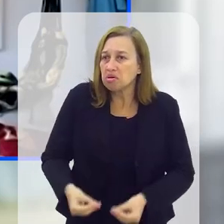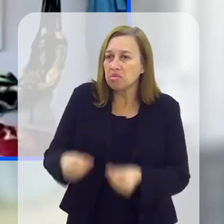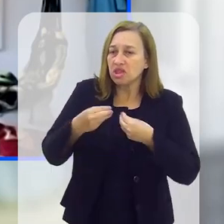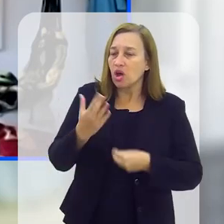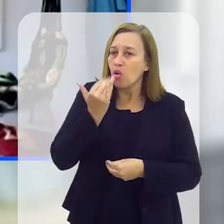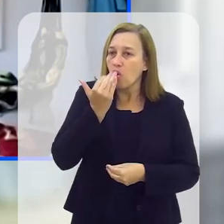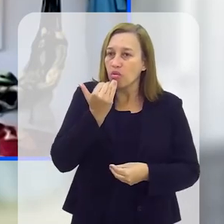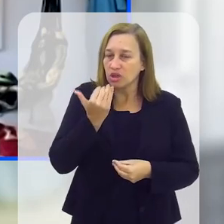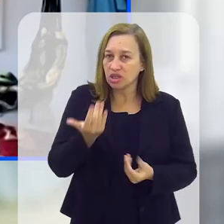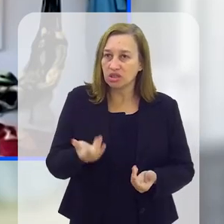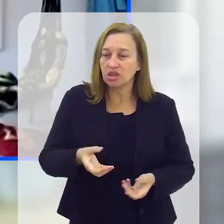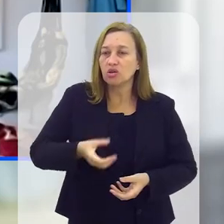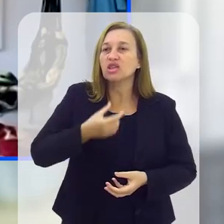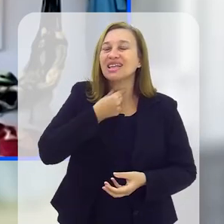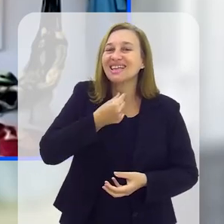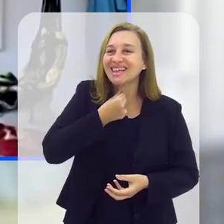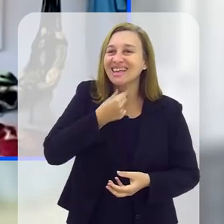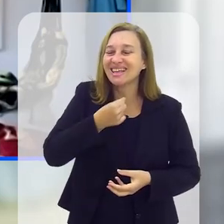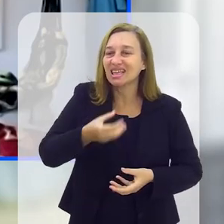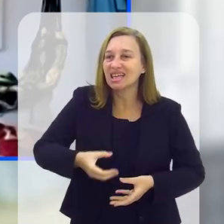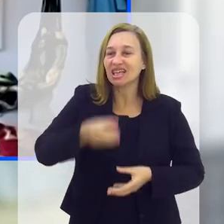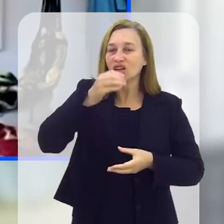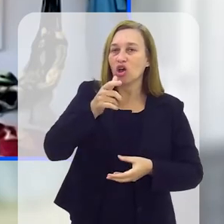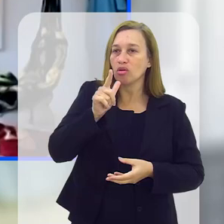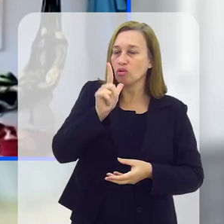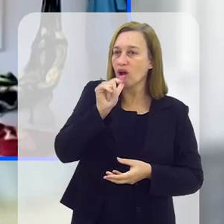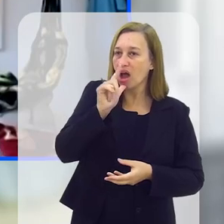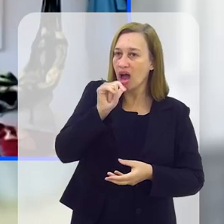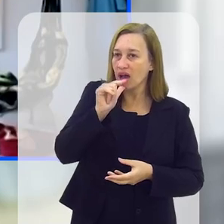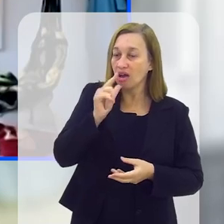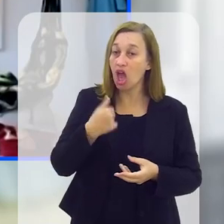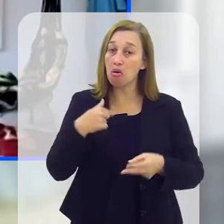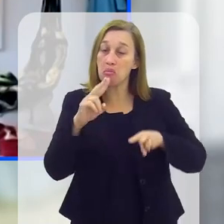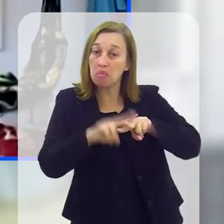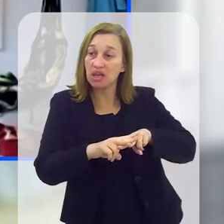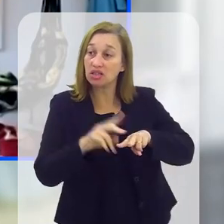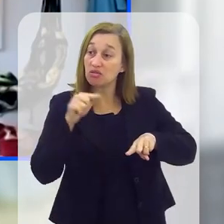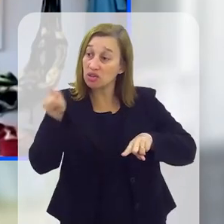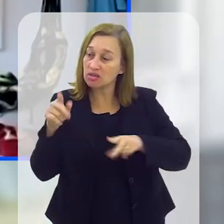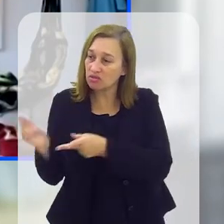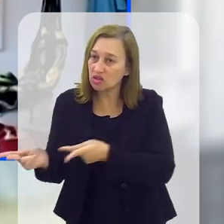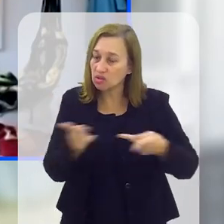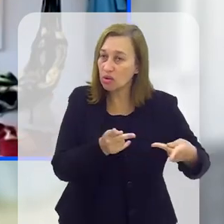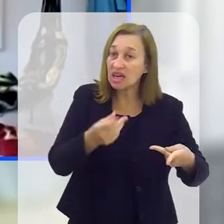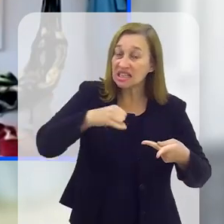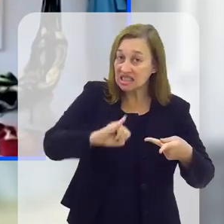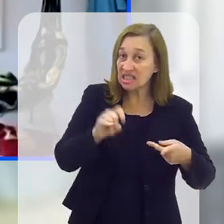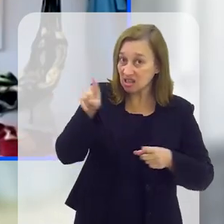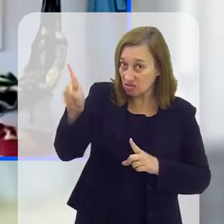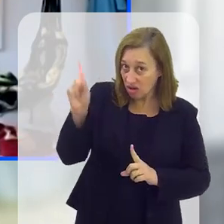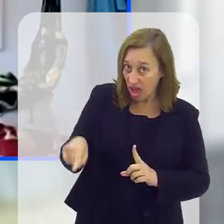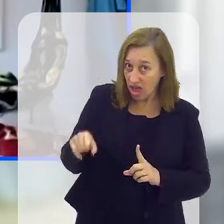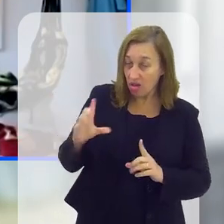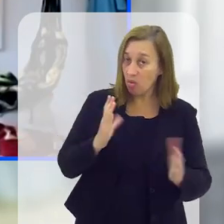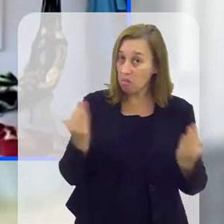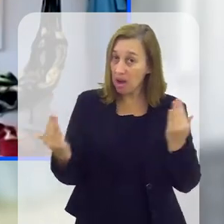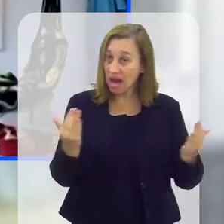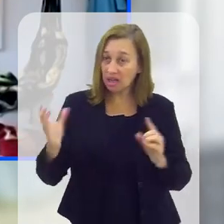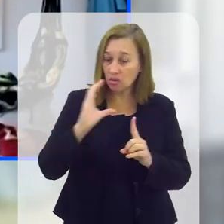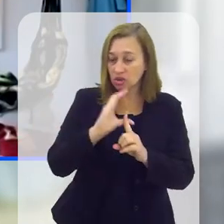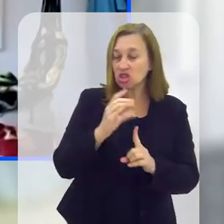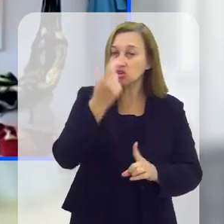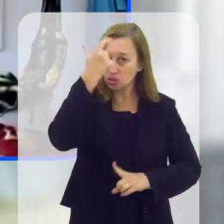me deste de beber, estava preso e me visitaste. Se isso é ser comunista, disse o Papa, eu sou comunista.